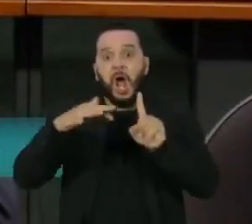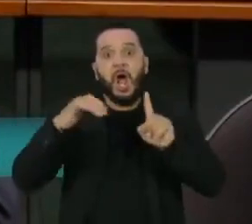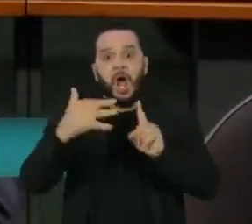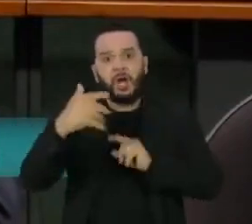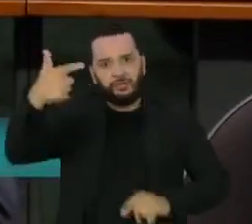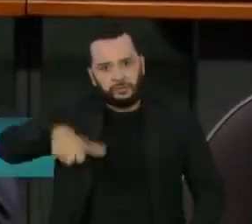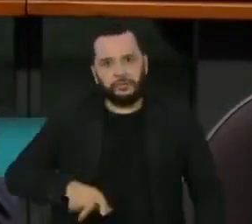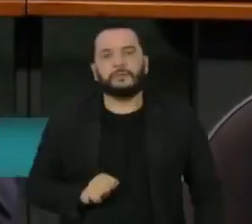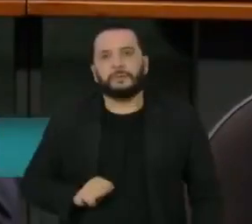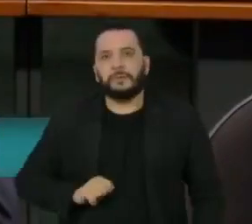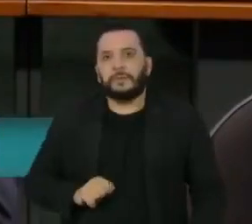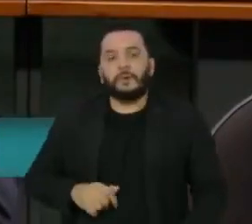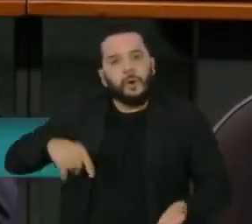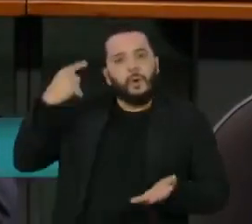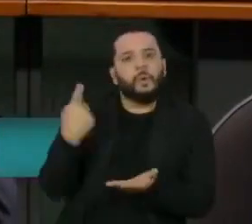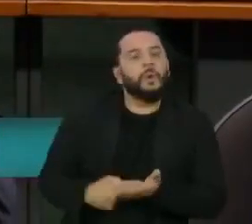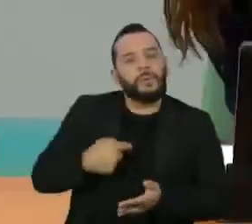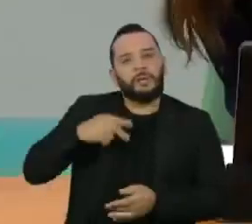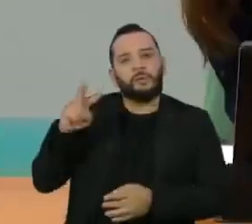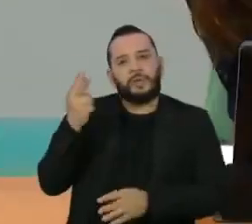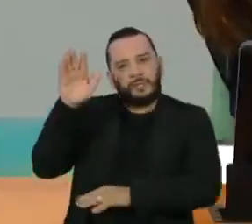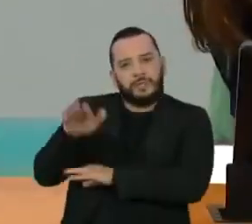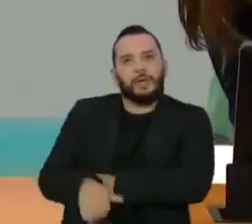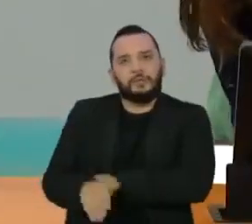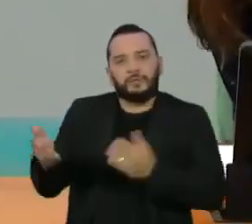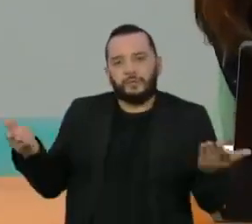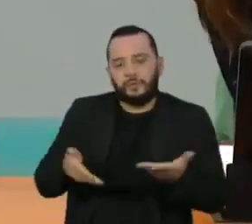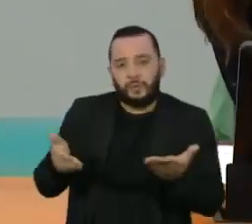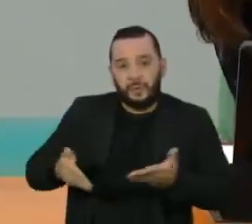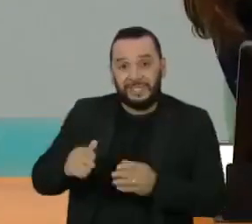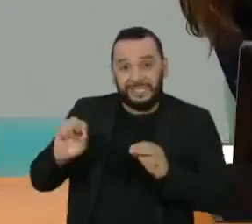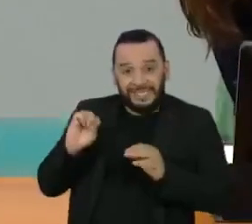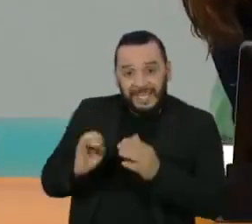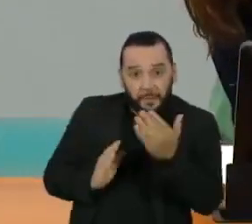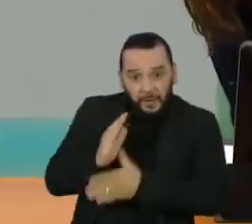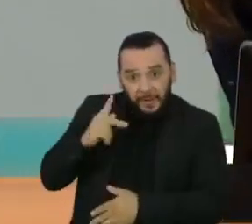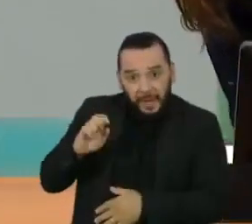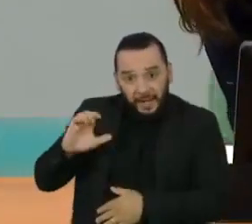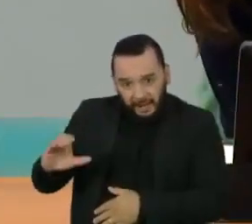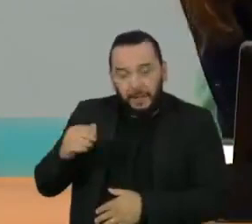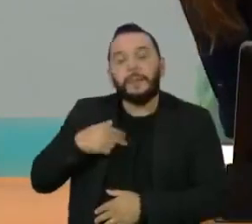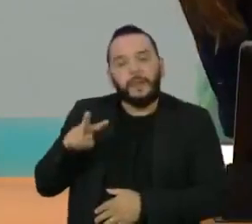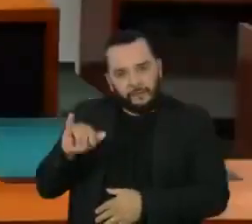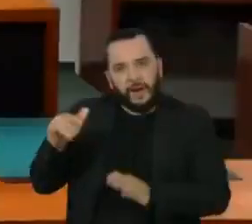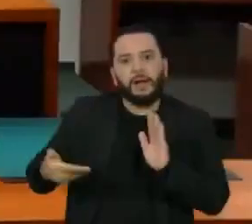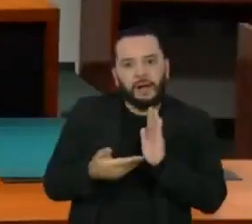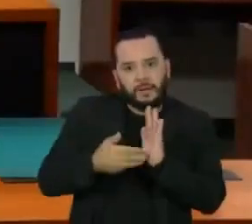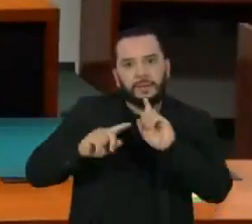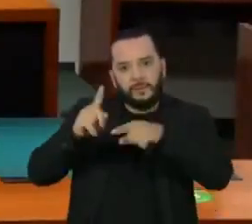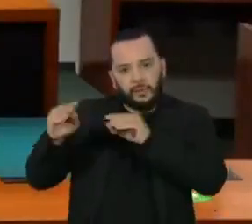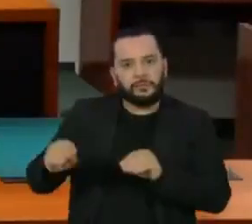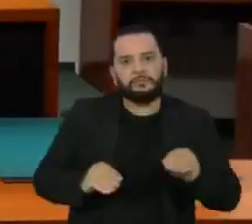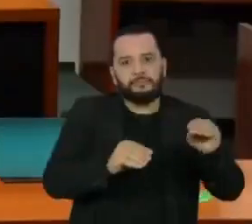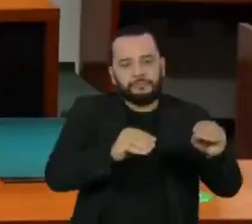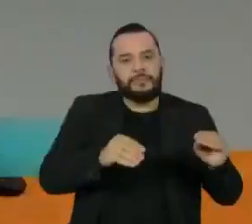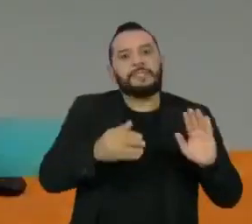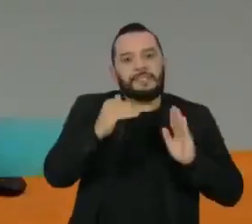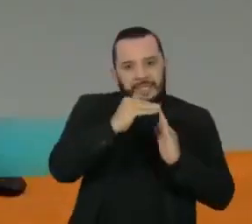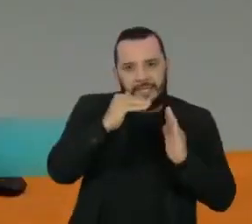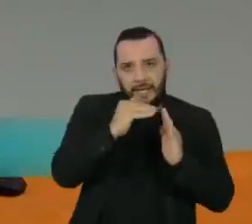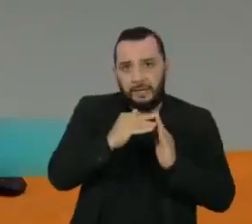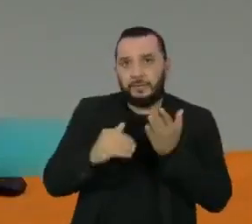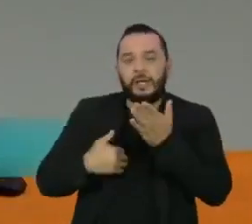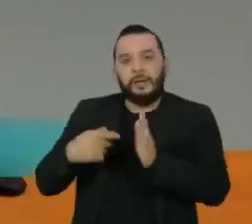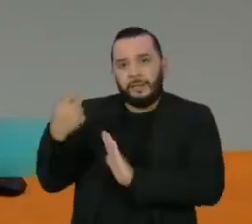marcada para as duas horas da tarde de hoje. Se aprovada no grupo, a PEC vai ao plenário da Câmara e depois ao Senado. O texto, relatado pelo